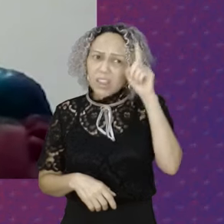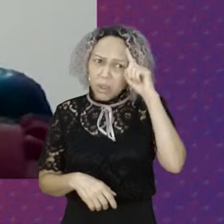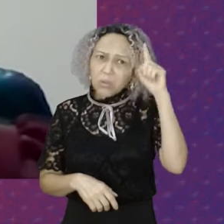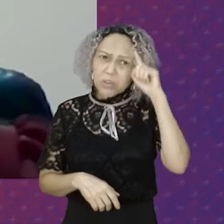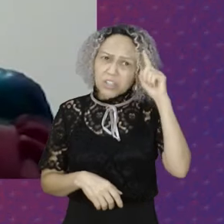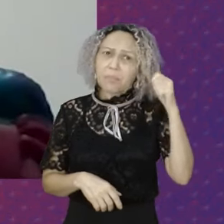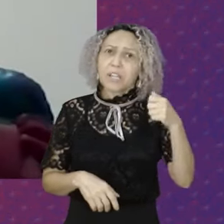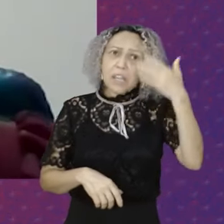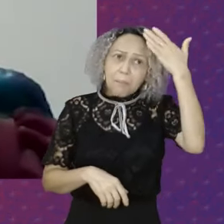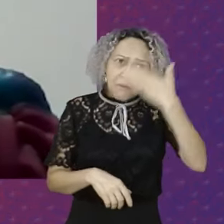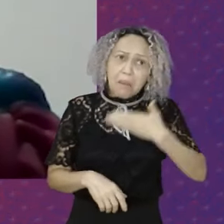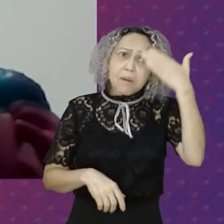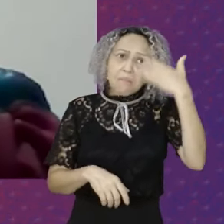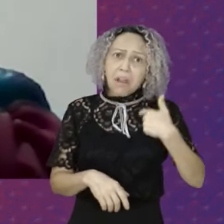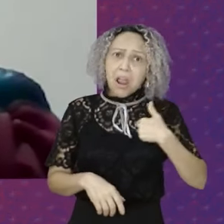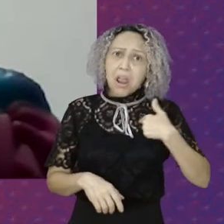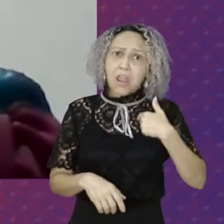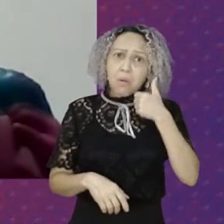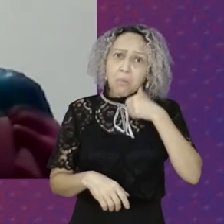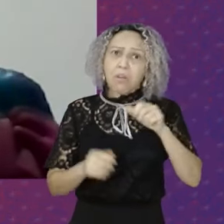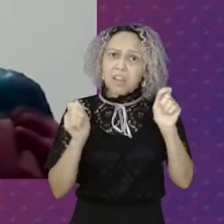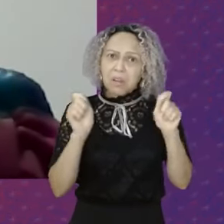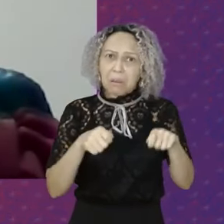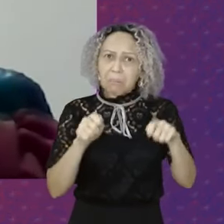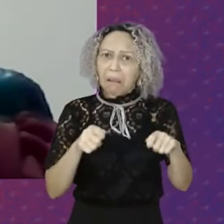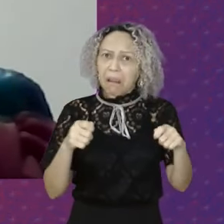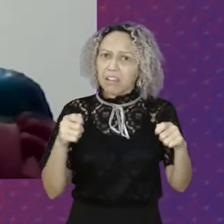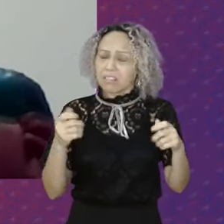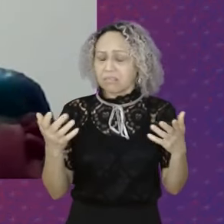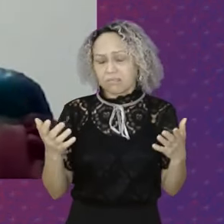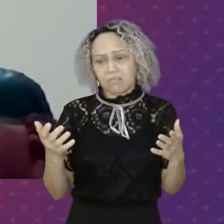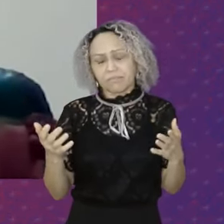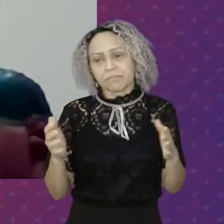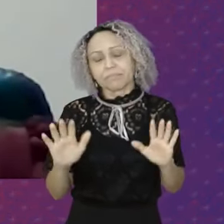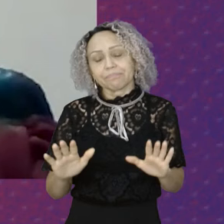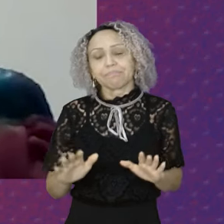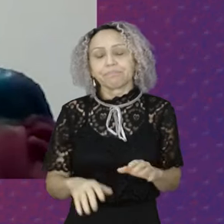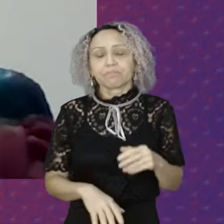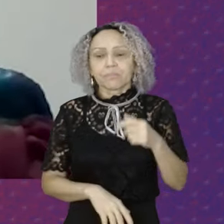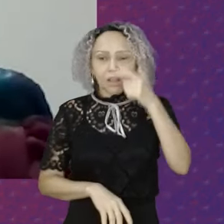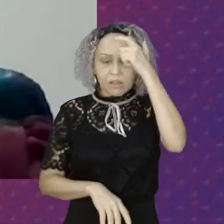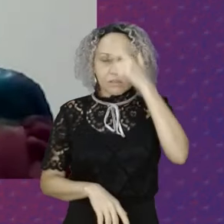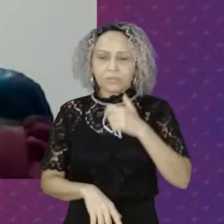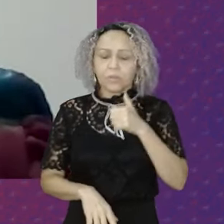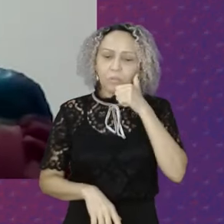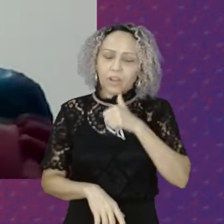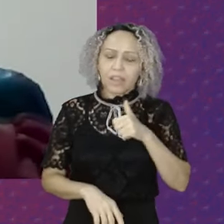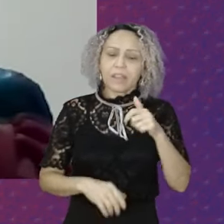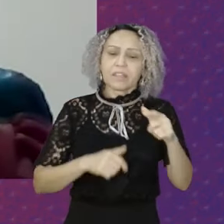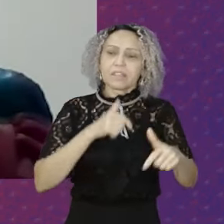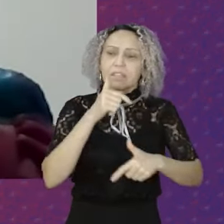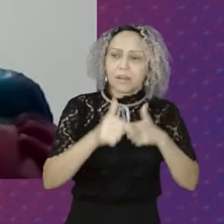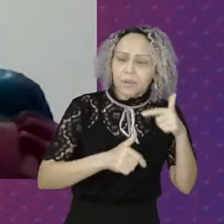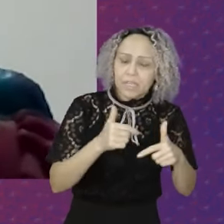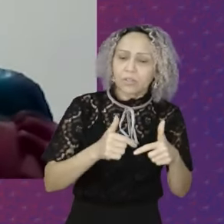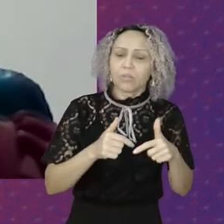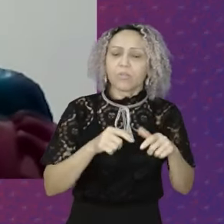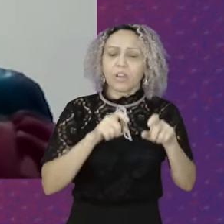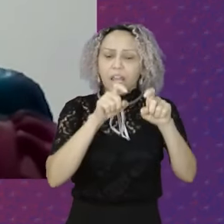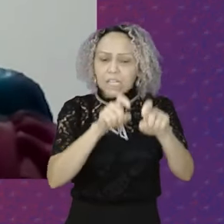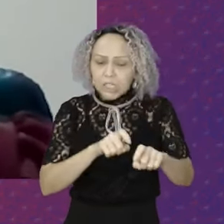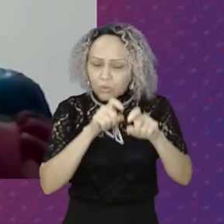capaz Então Além de ser mulher Ser trabalhadora Uma agricultora